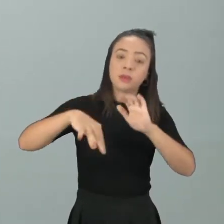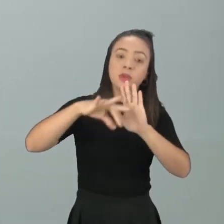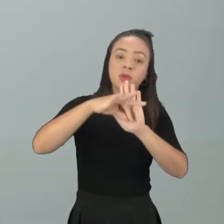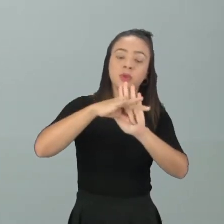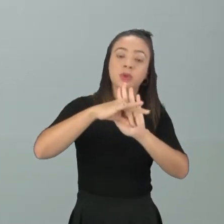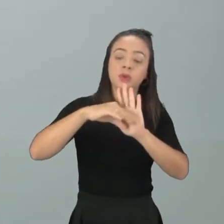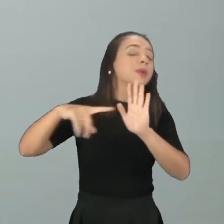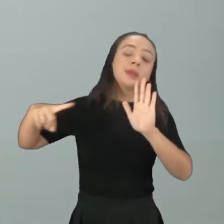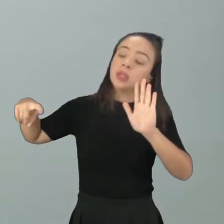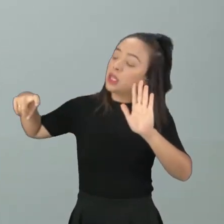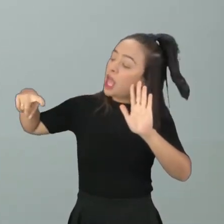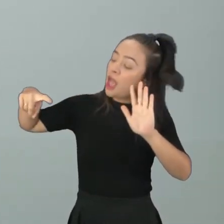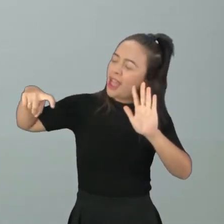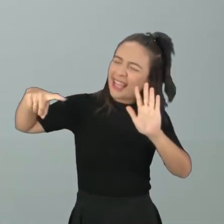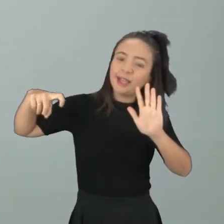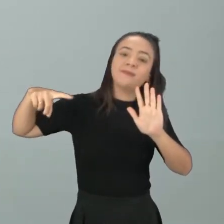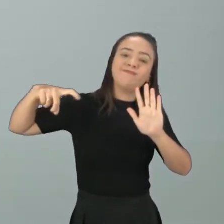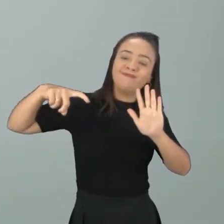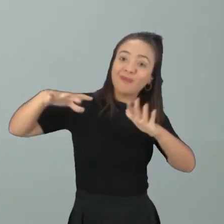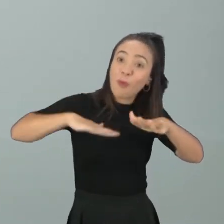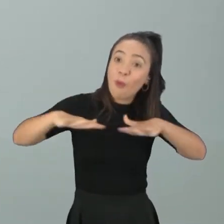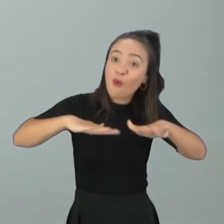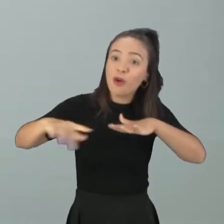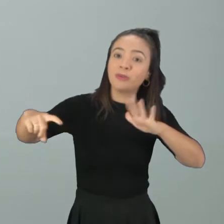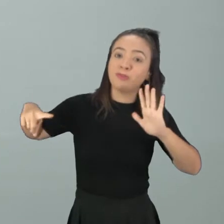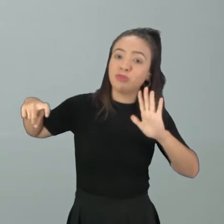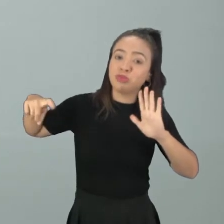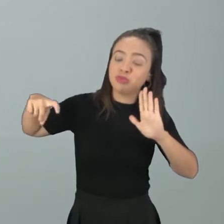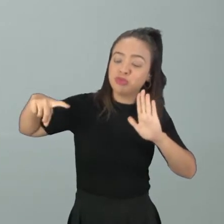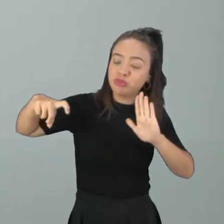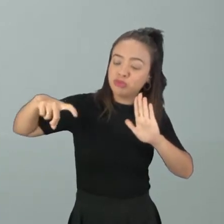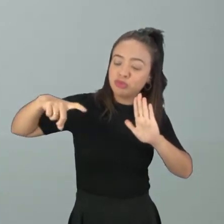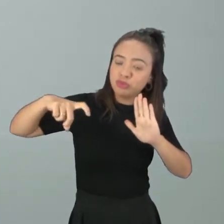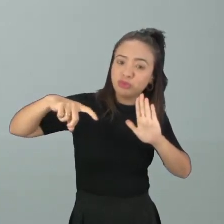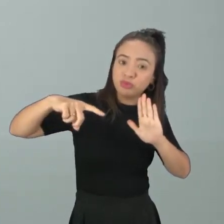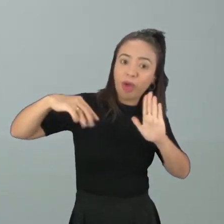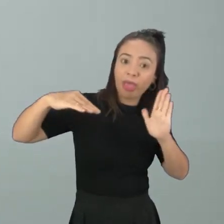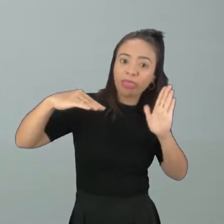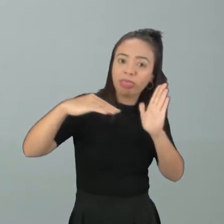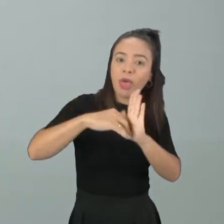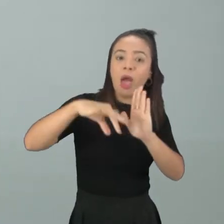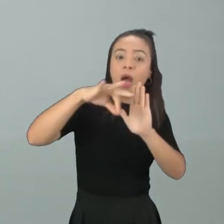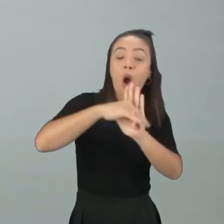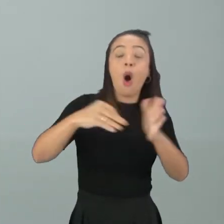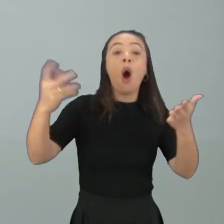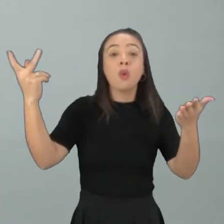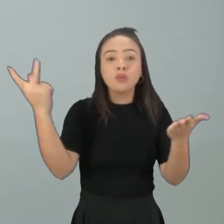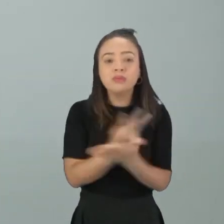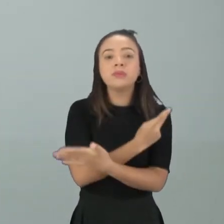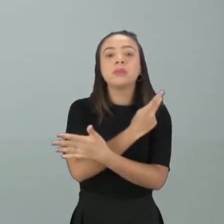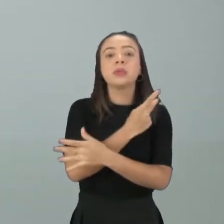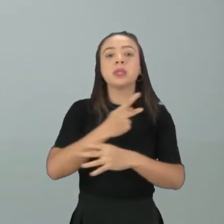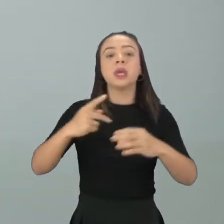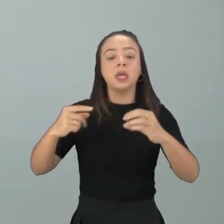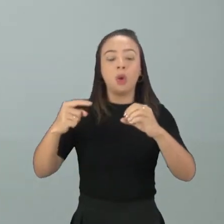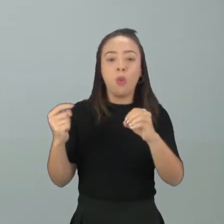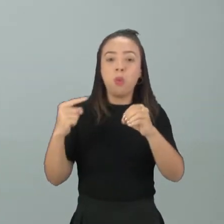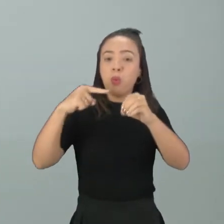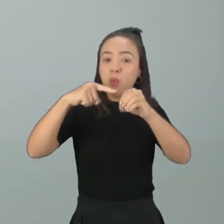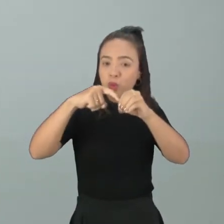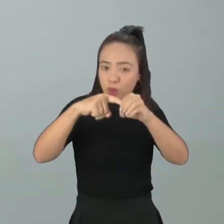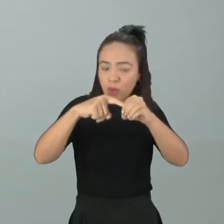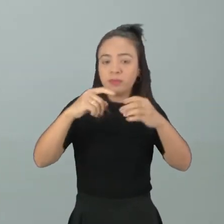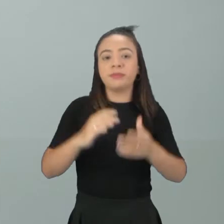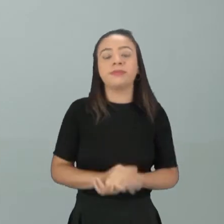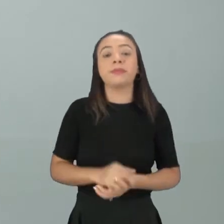Quem sabe que não anda, mas é uma expressão. Ele vai ter que caminhar, andar, até chegar ao local da fecundação. Então, ele tem que ter essa mobilidade,